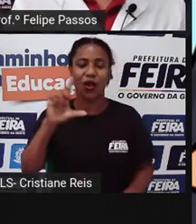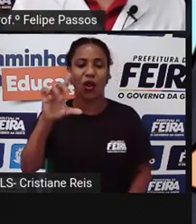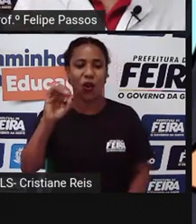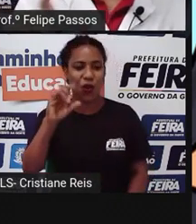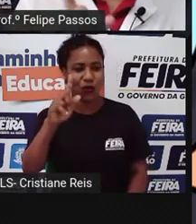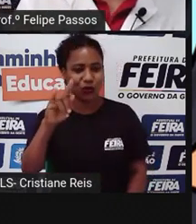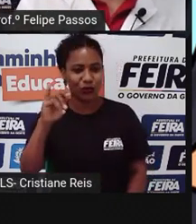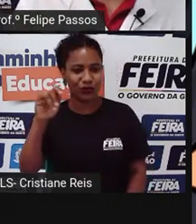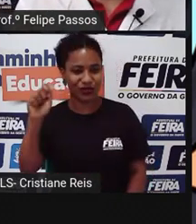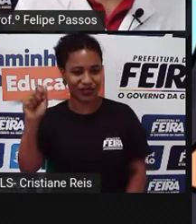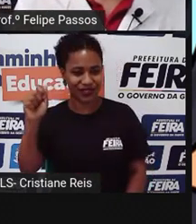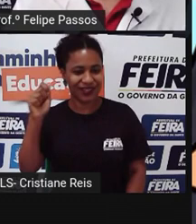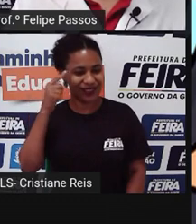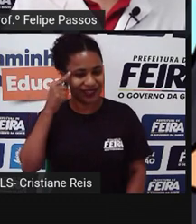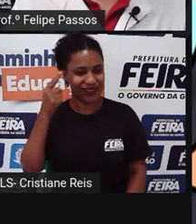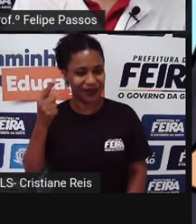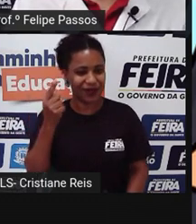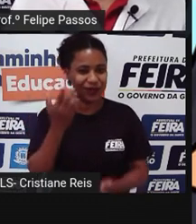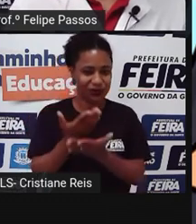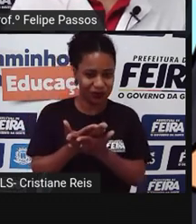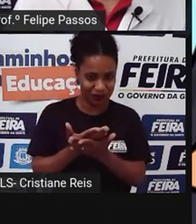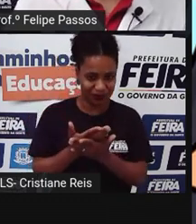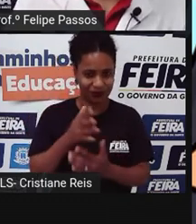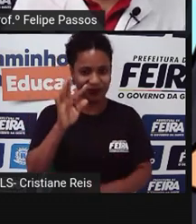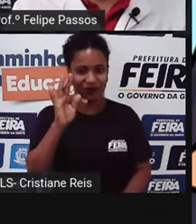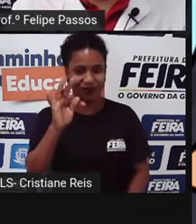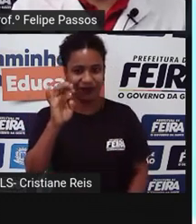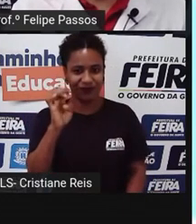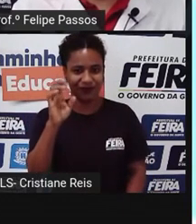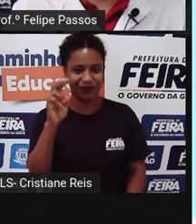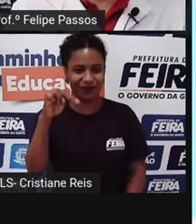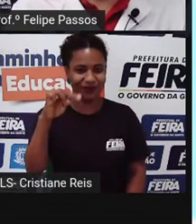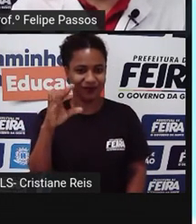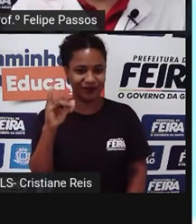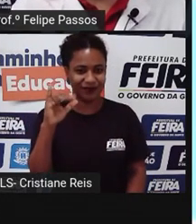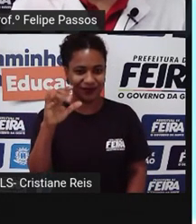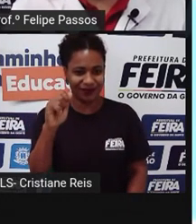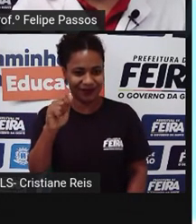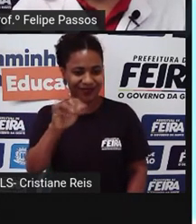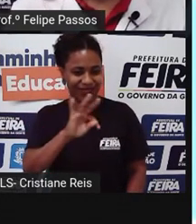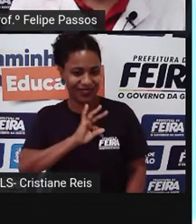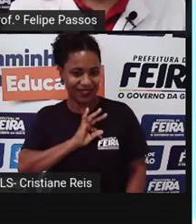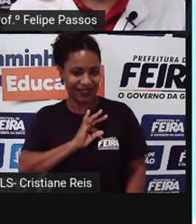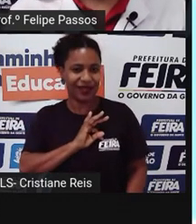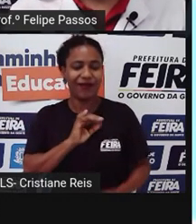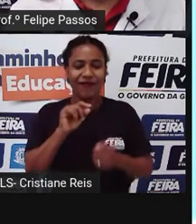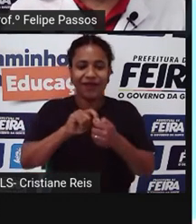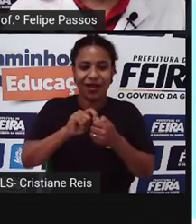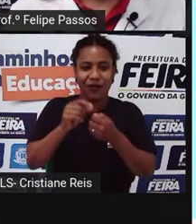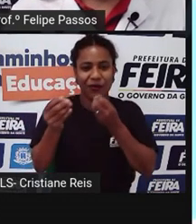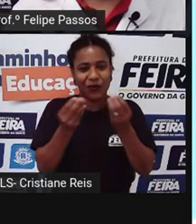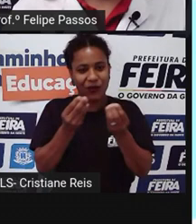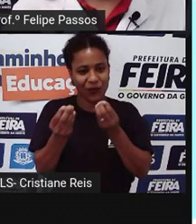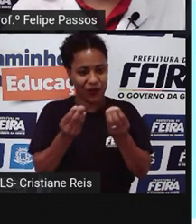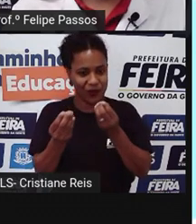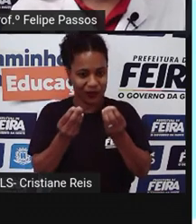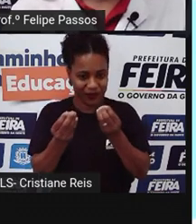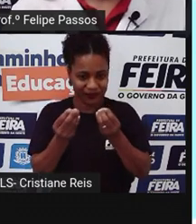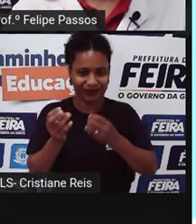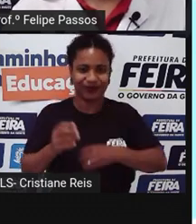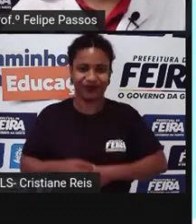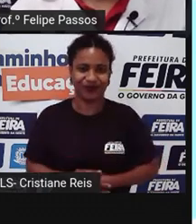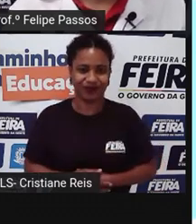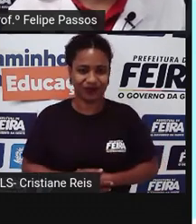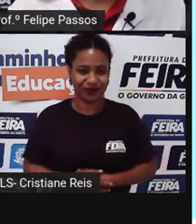estudo e técnica é como fazer alguma coisa. Então se a gente der uma olhada no dicionário, a gente vai ver